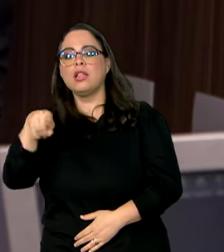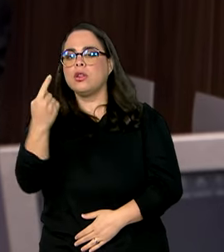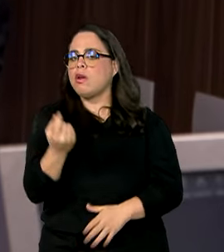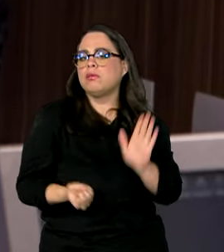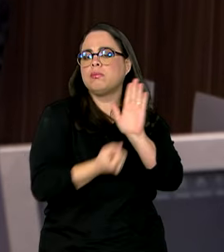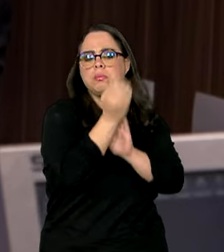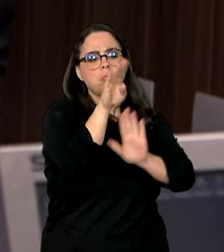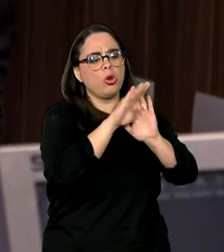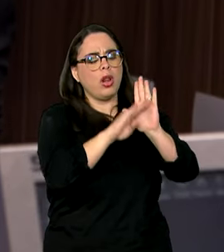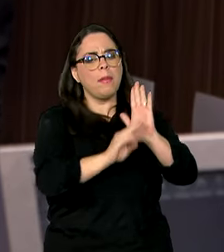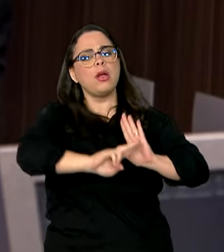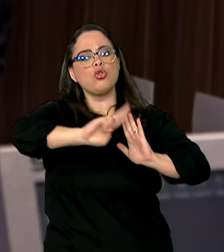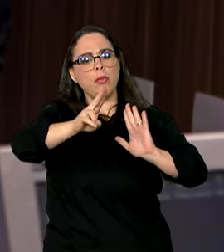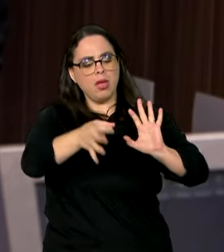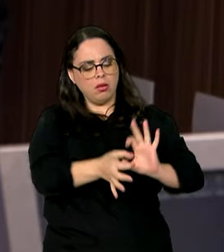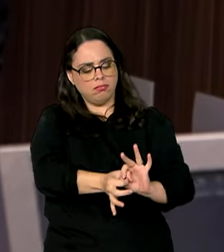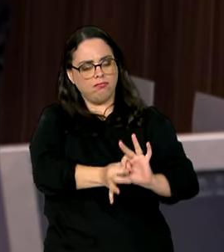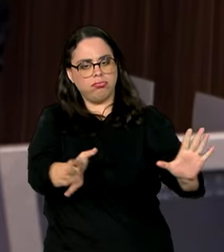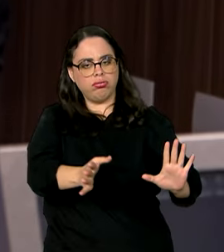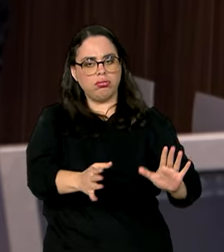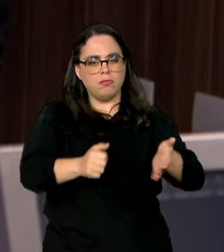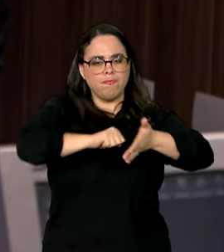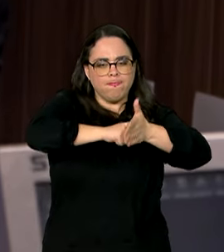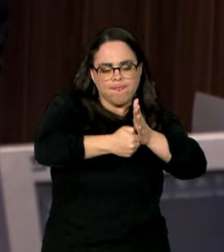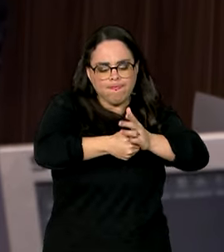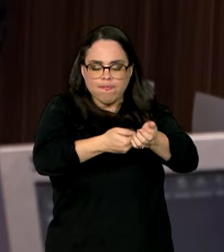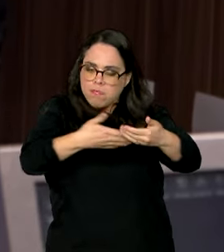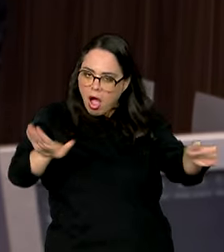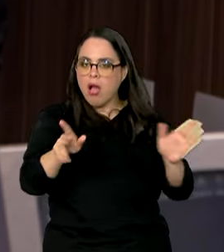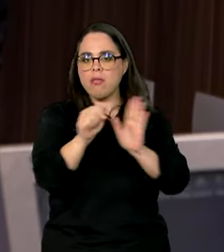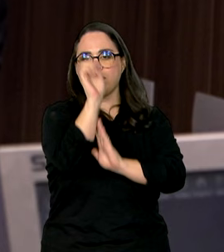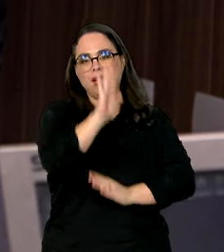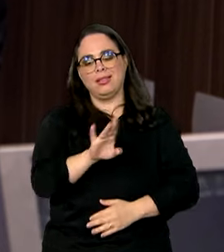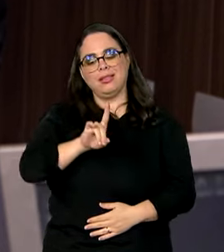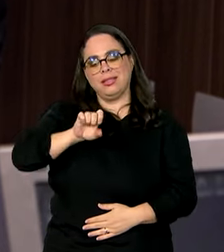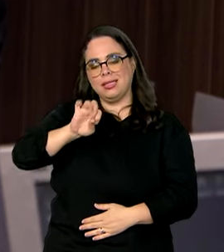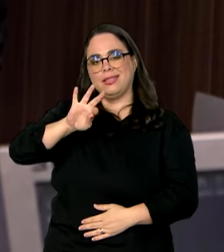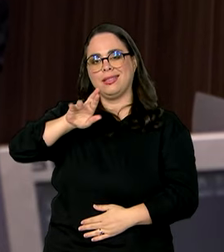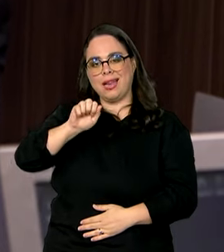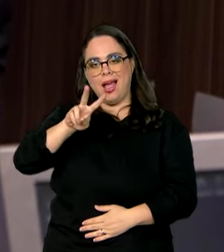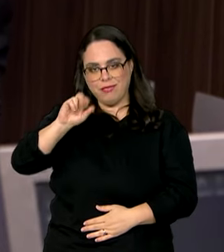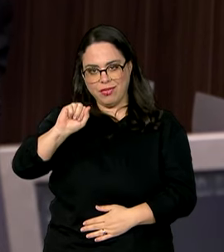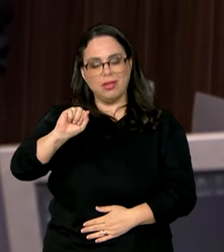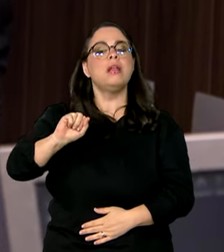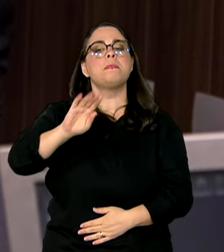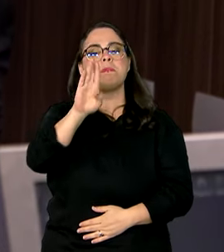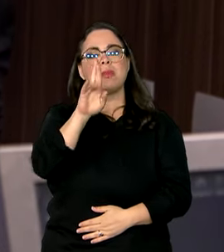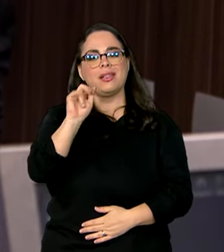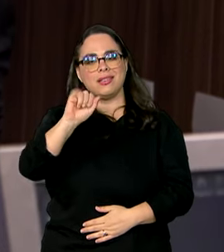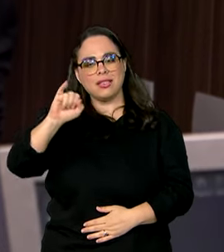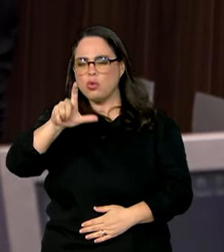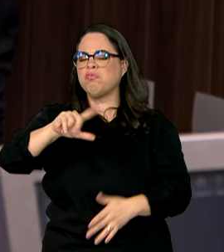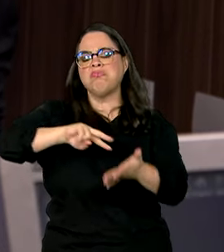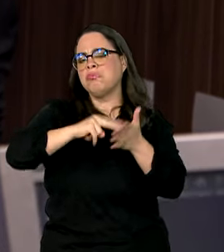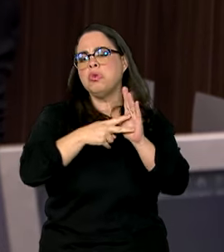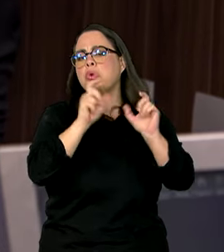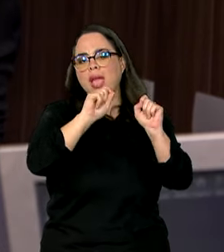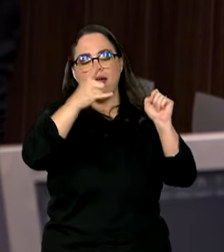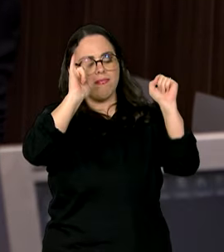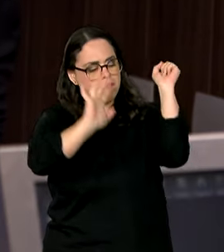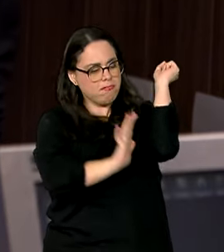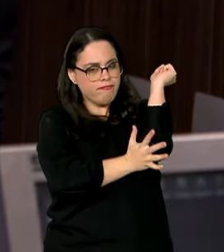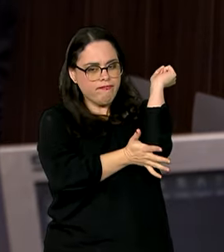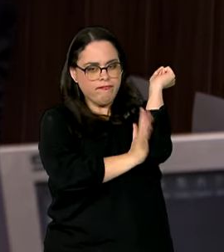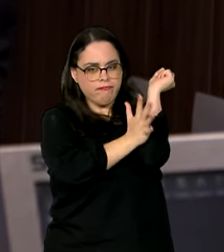Brasil, para destravar a questão regulatória, os gargalos regulatórios que existem nos